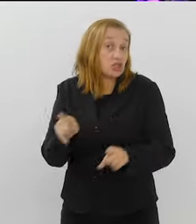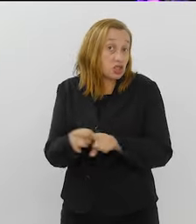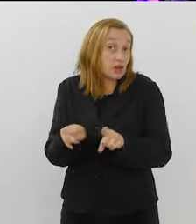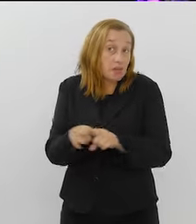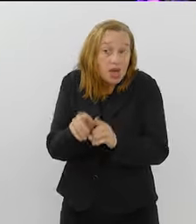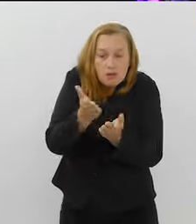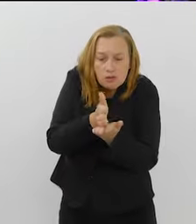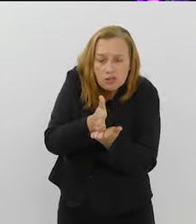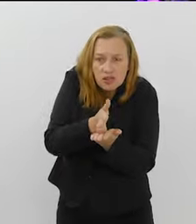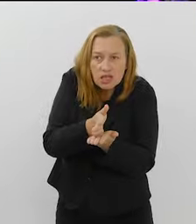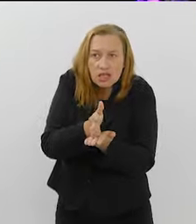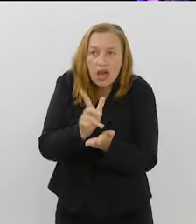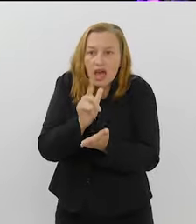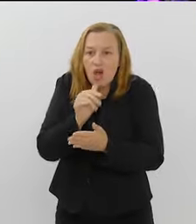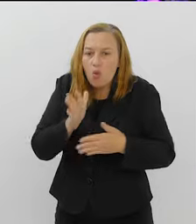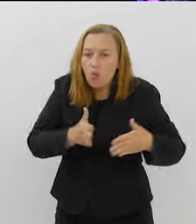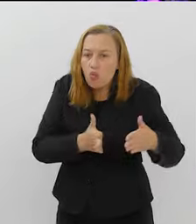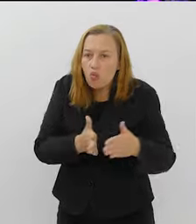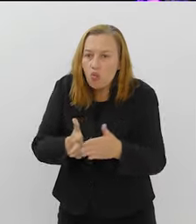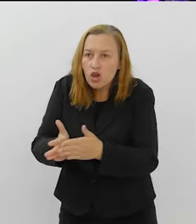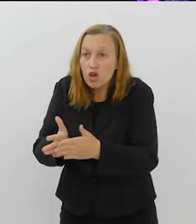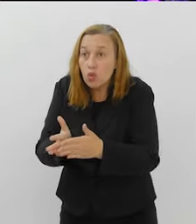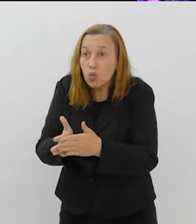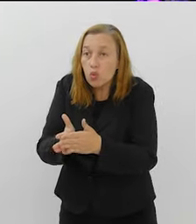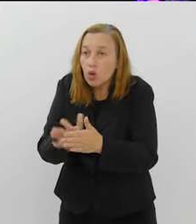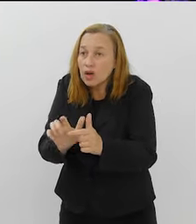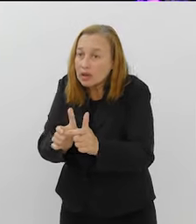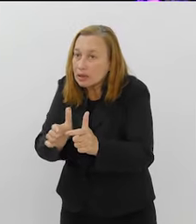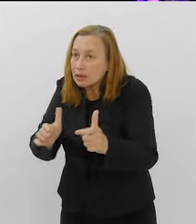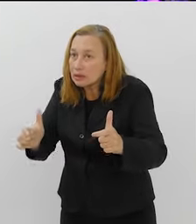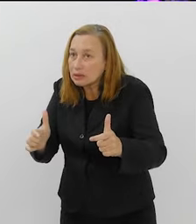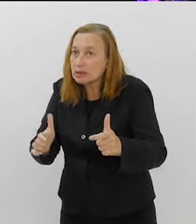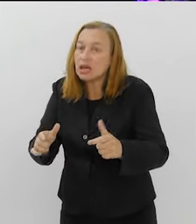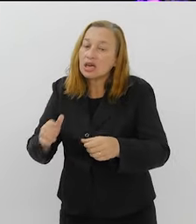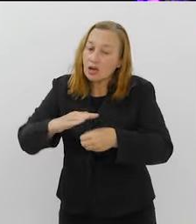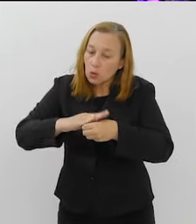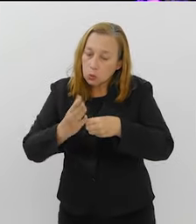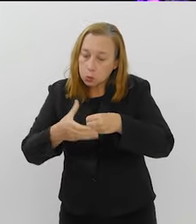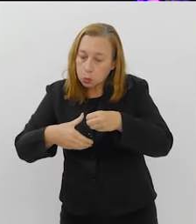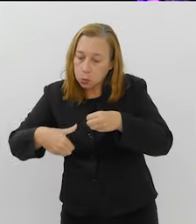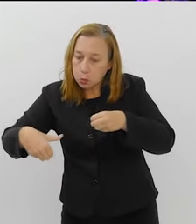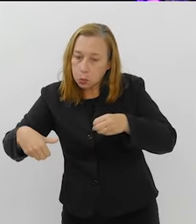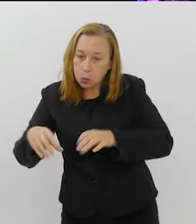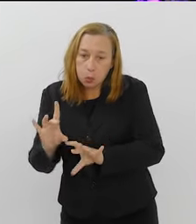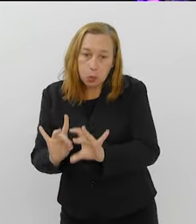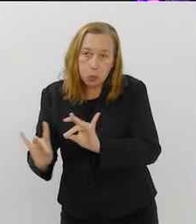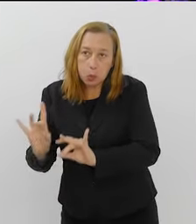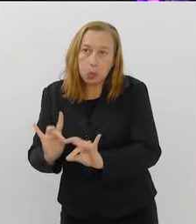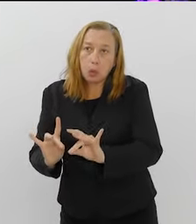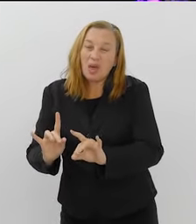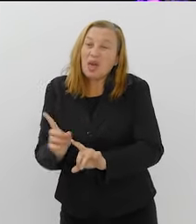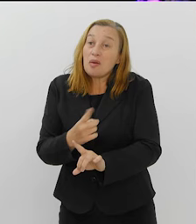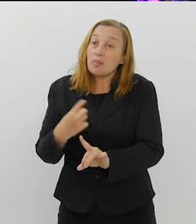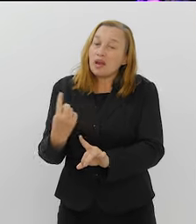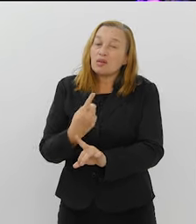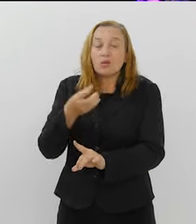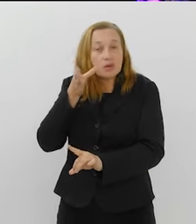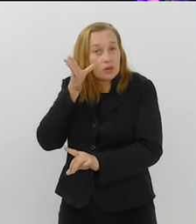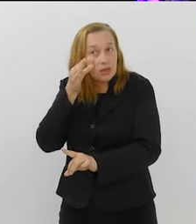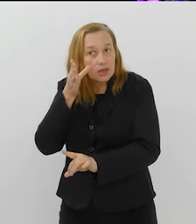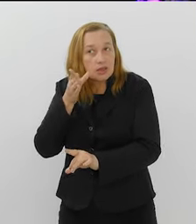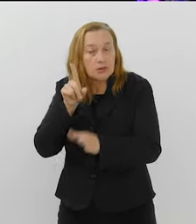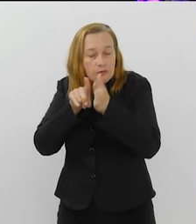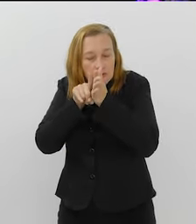também. Então, é um rio bem extenso e ele traz consigo uma carga de esgoto bastante elevada. Fora isso, para nós é muito